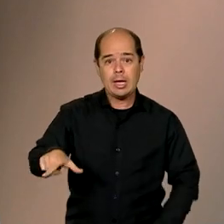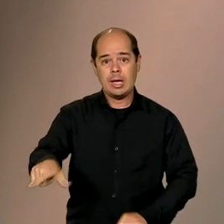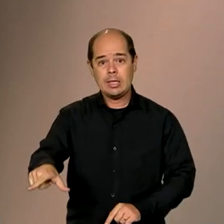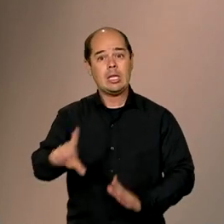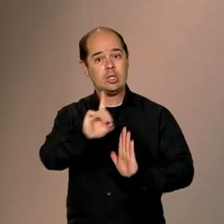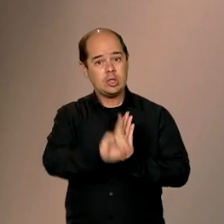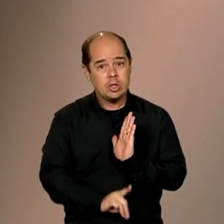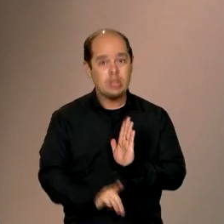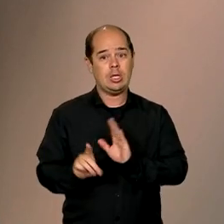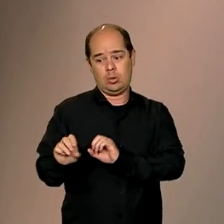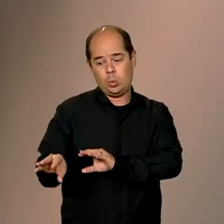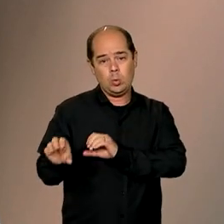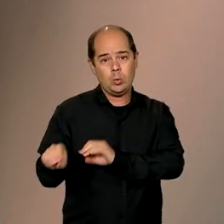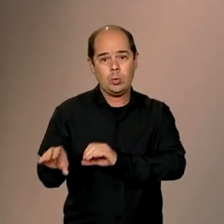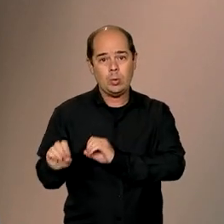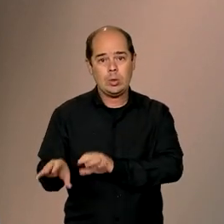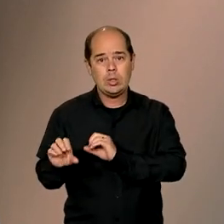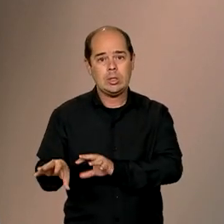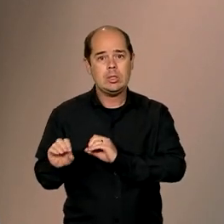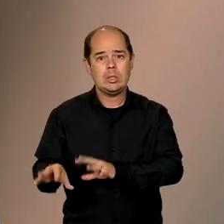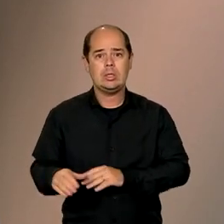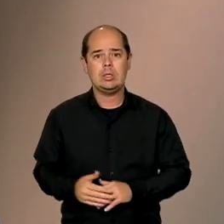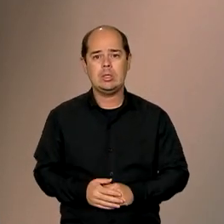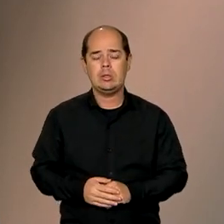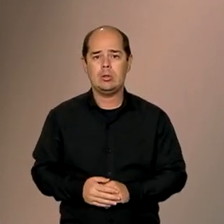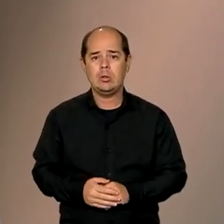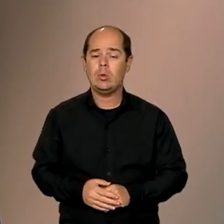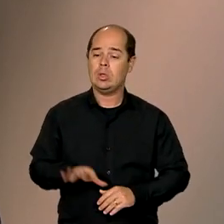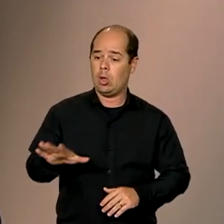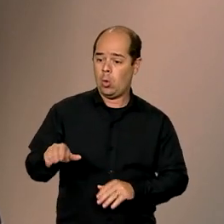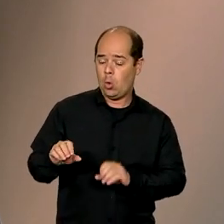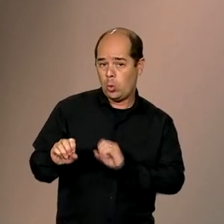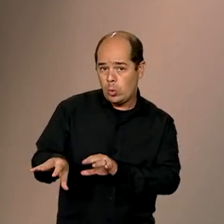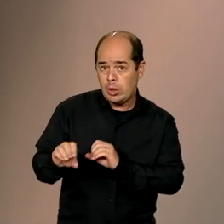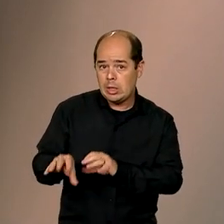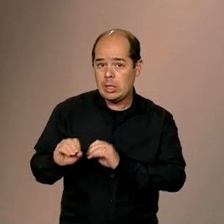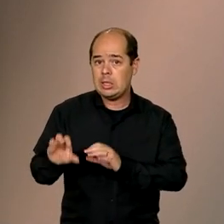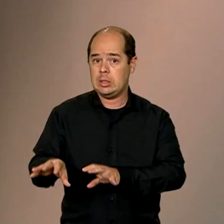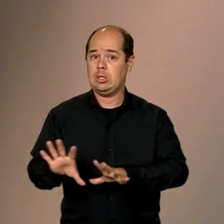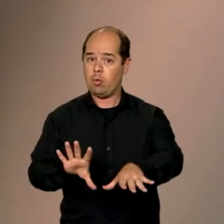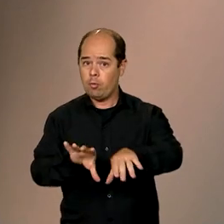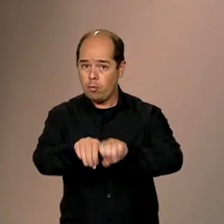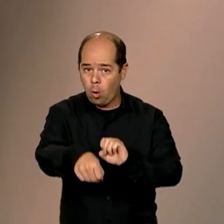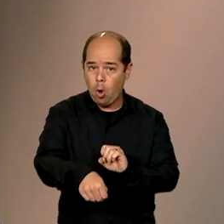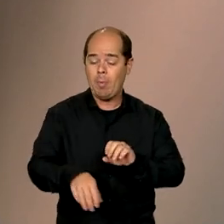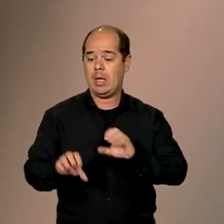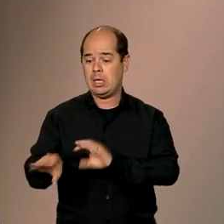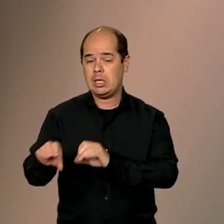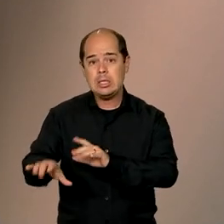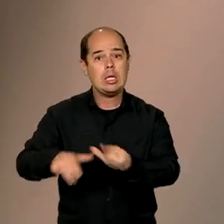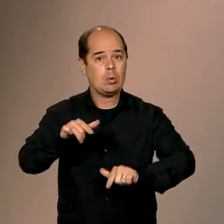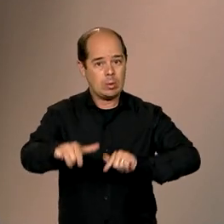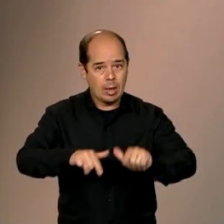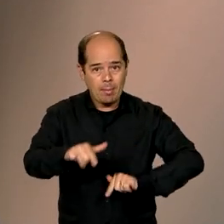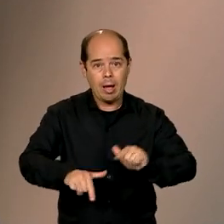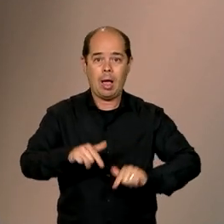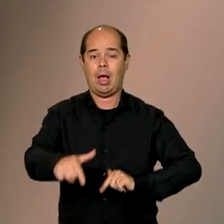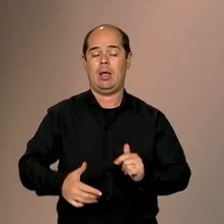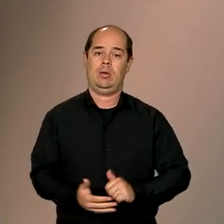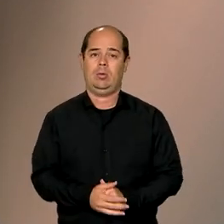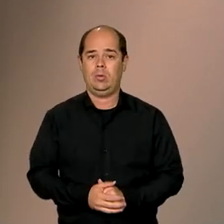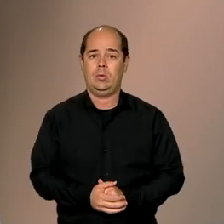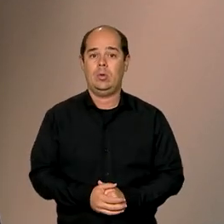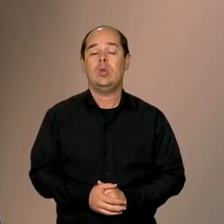da maneira mais adequada possível. Portanto, educação formal, educação profissional. E é preciso,